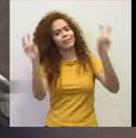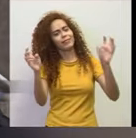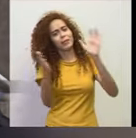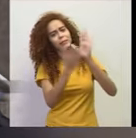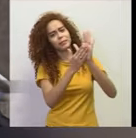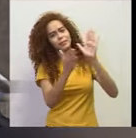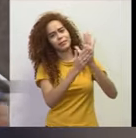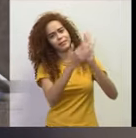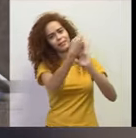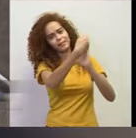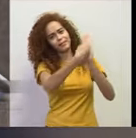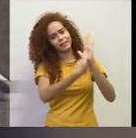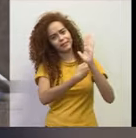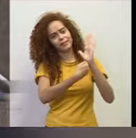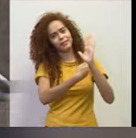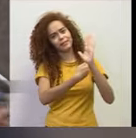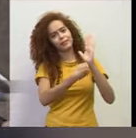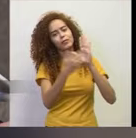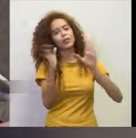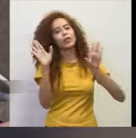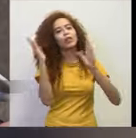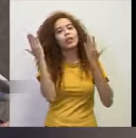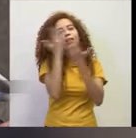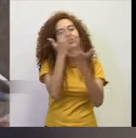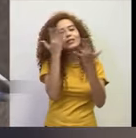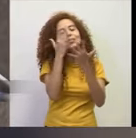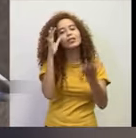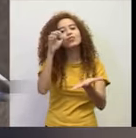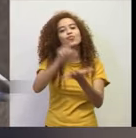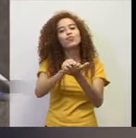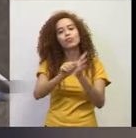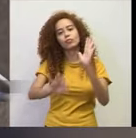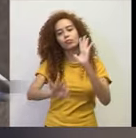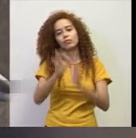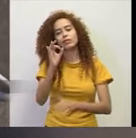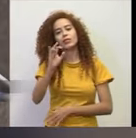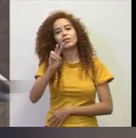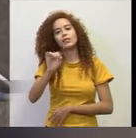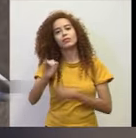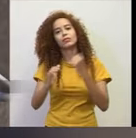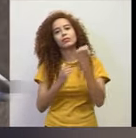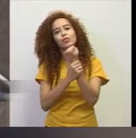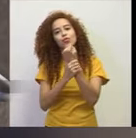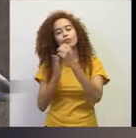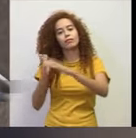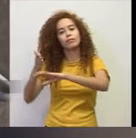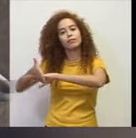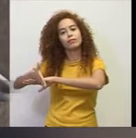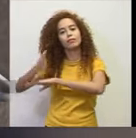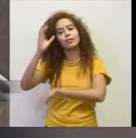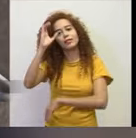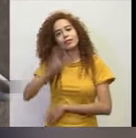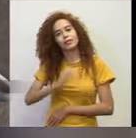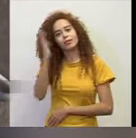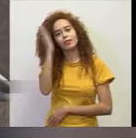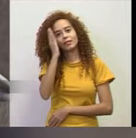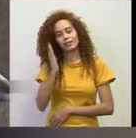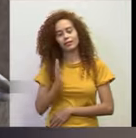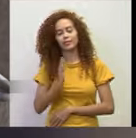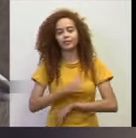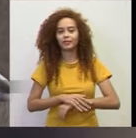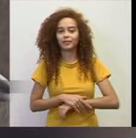proposto para a redação, invisibilidade e registro civil, garantia de acesso à cidadania no Brasil.